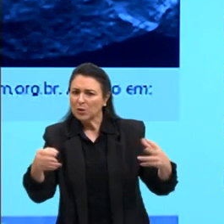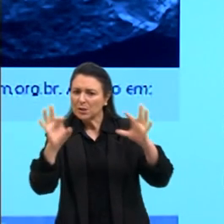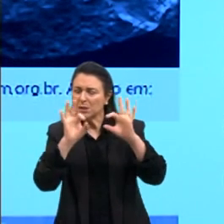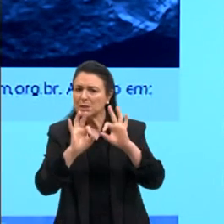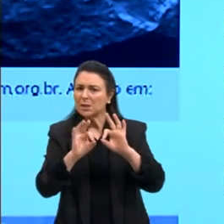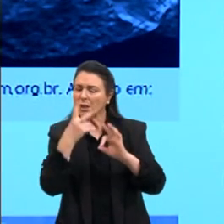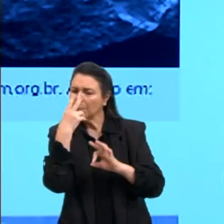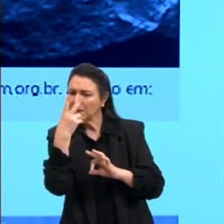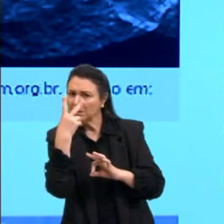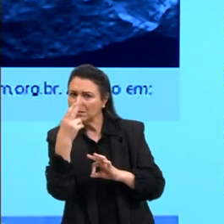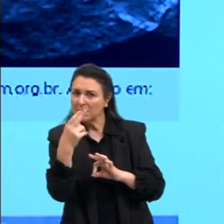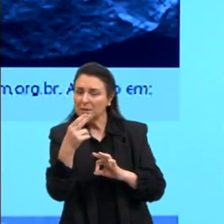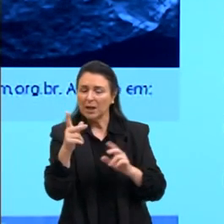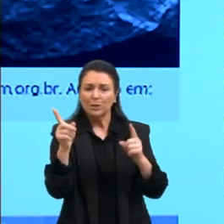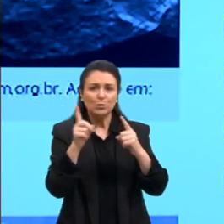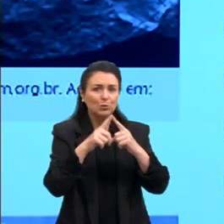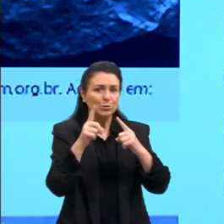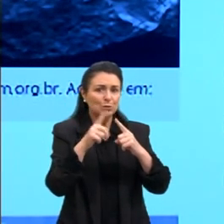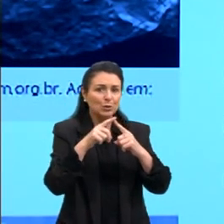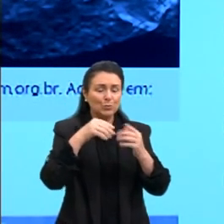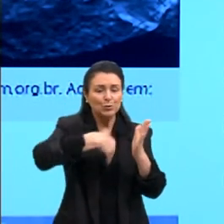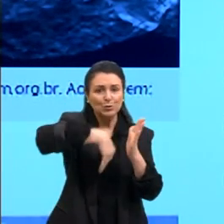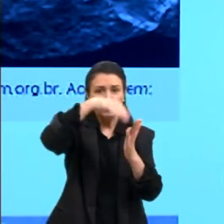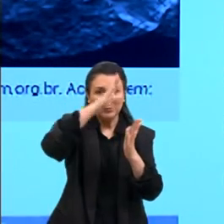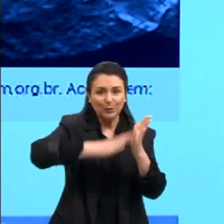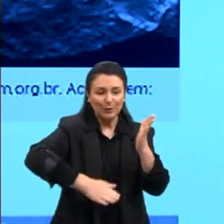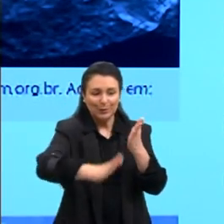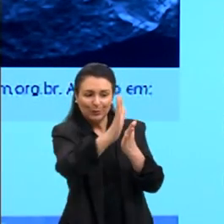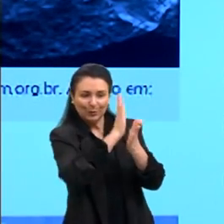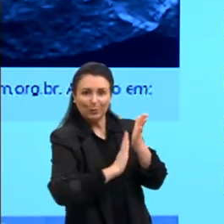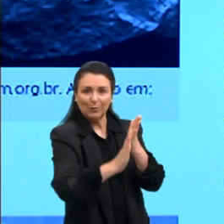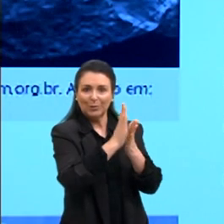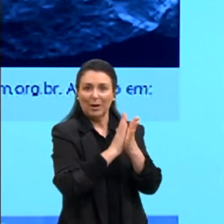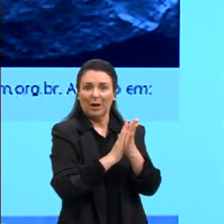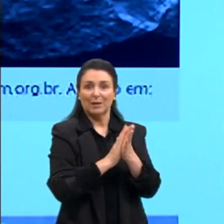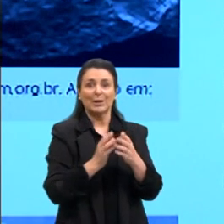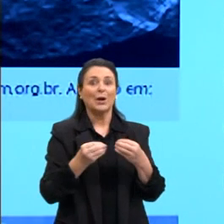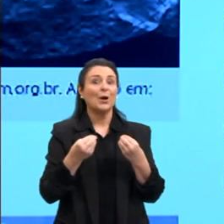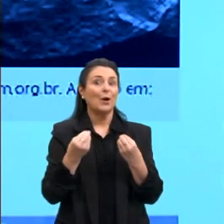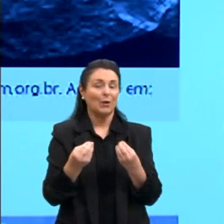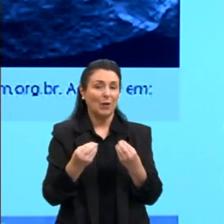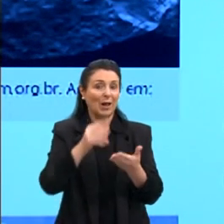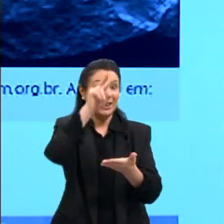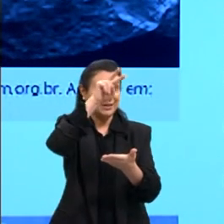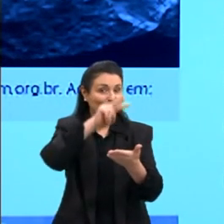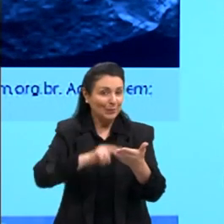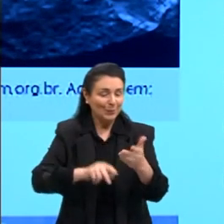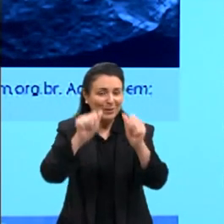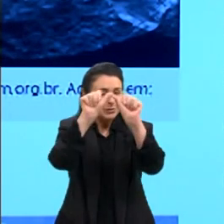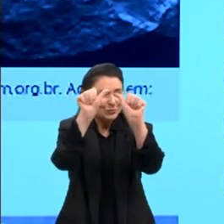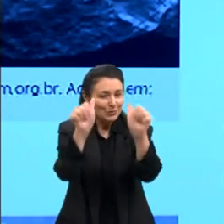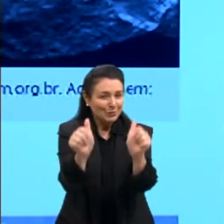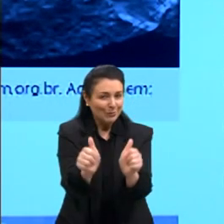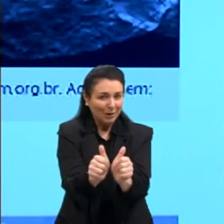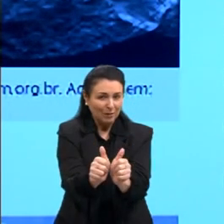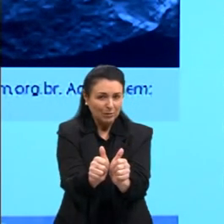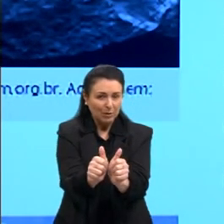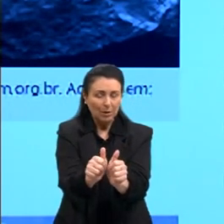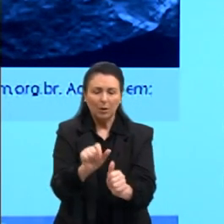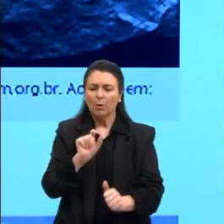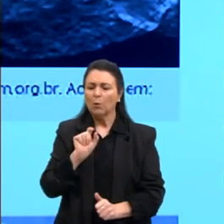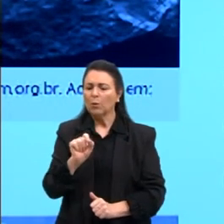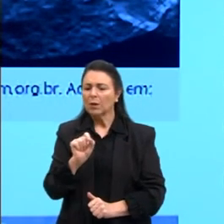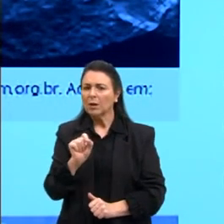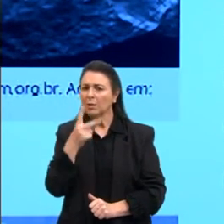pinturas murais, tais como, vamos lá, gente, leitura de imagem, o que há de comum